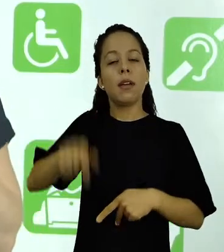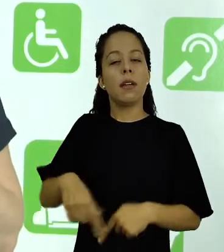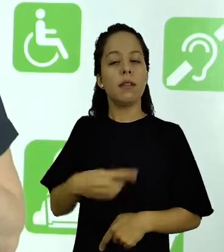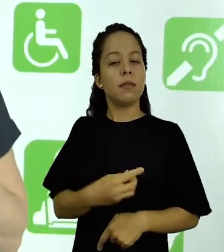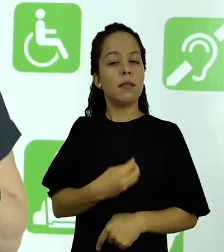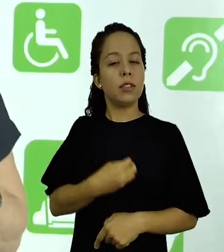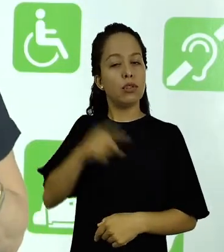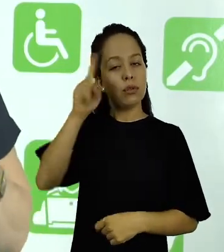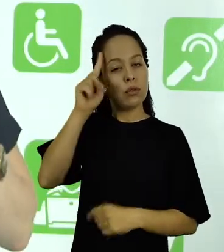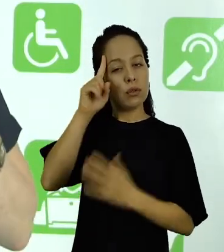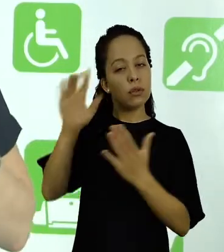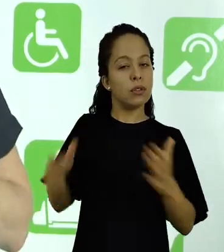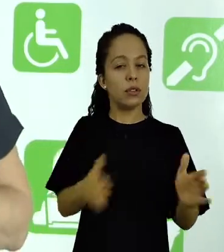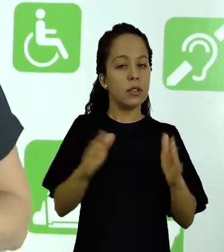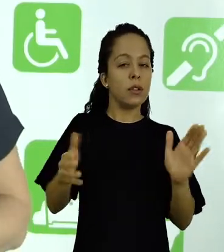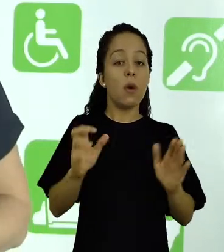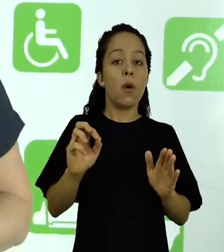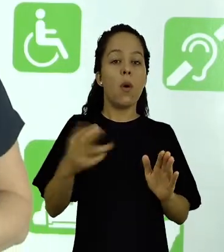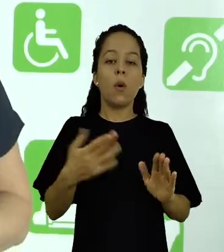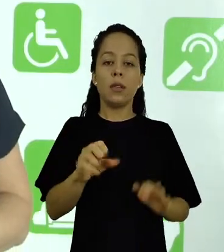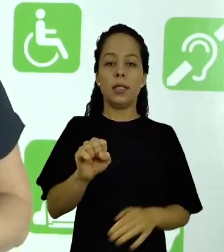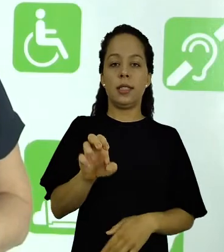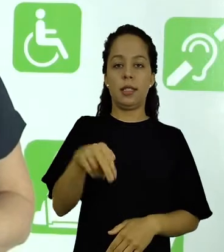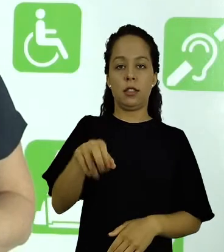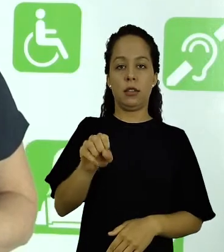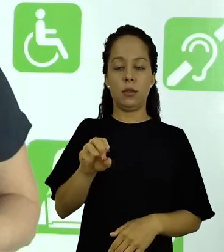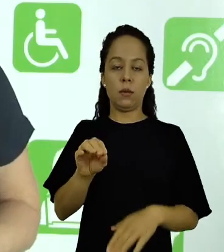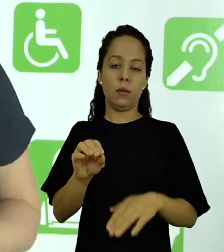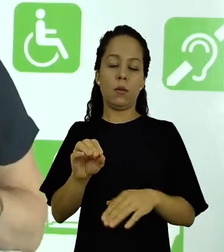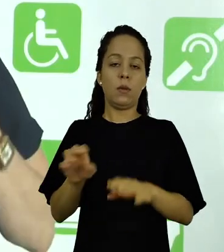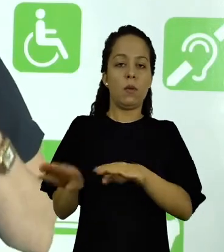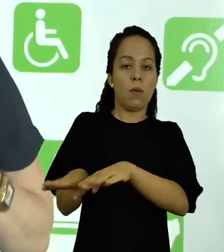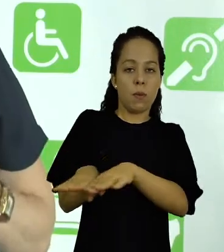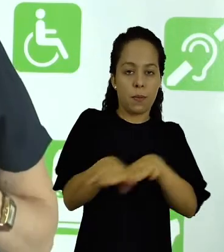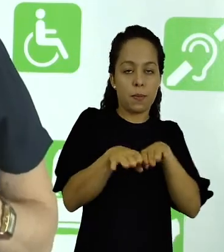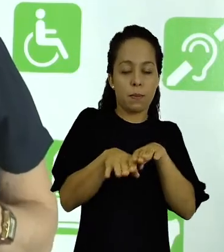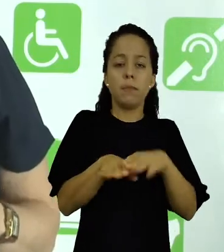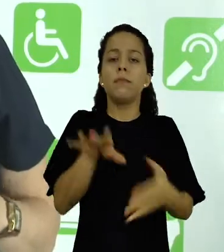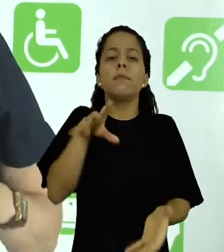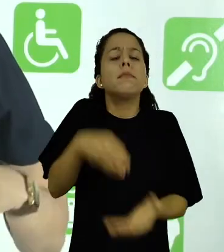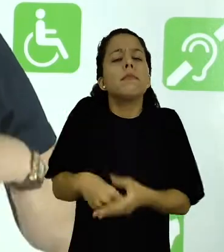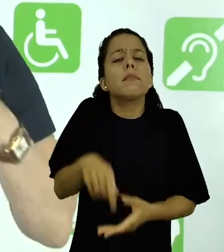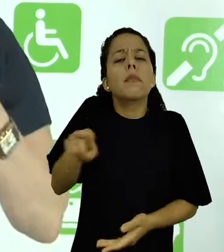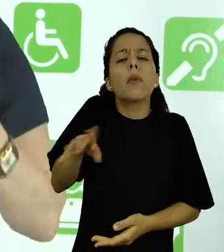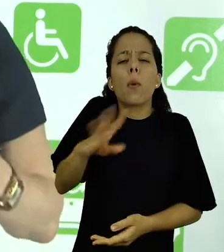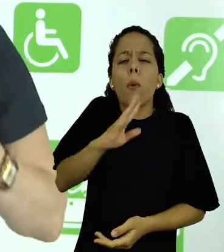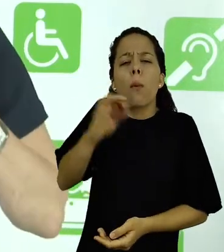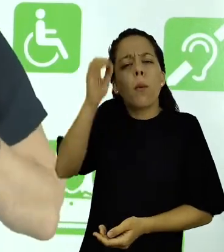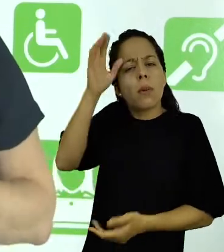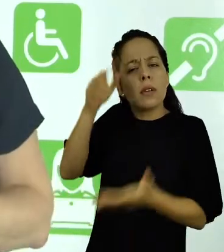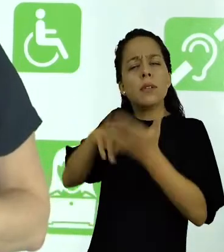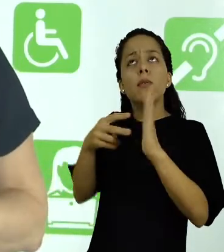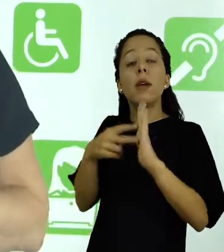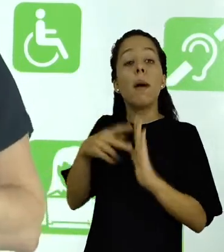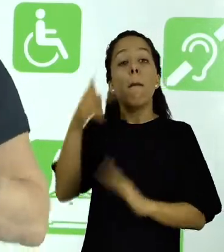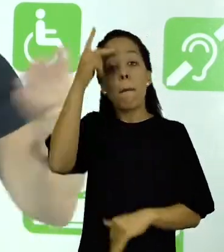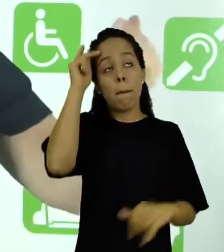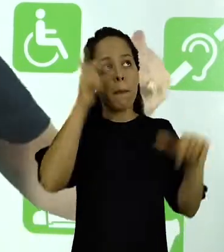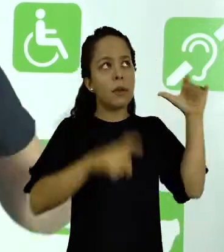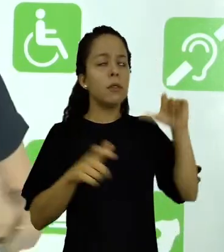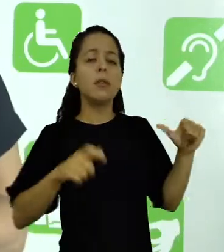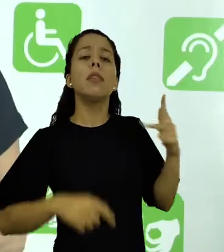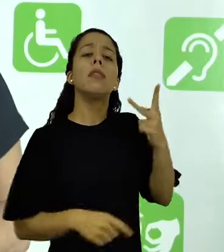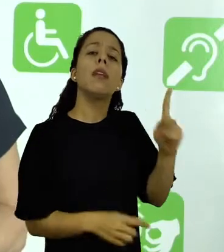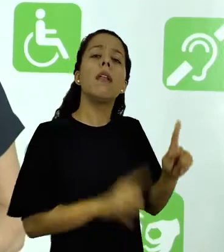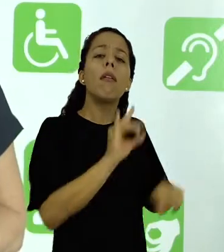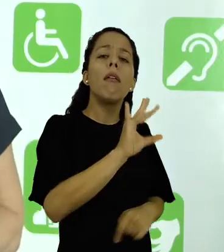cotidiano e senso comum. Esse conhecimento popular, ele é baseado em percepções que as pessoas têm do que